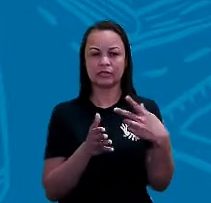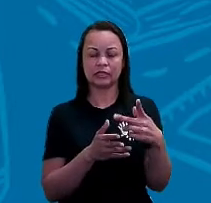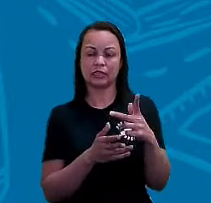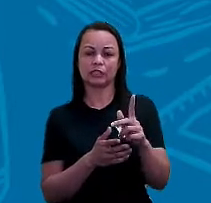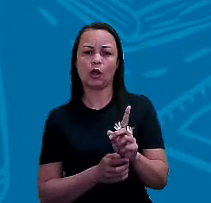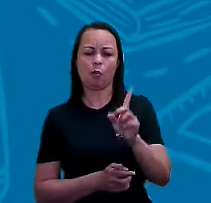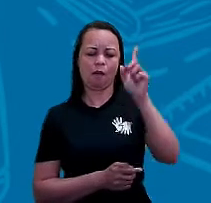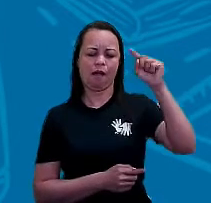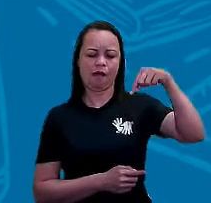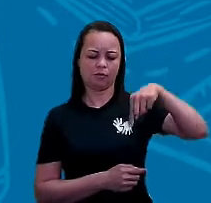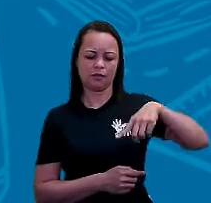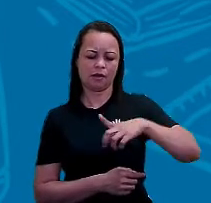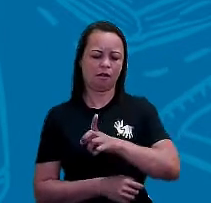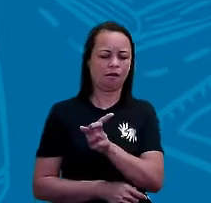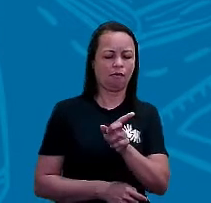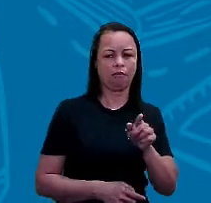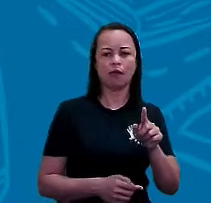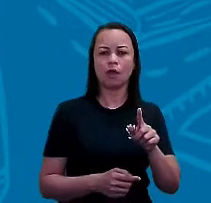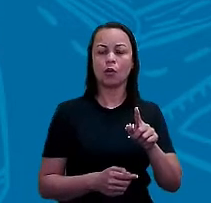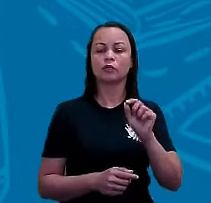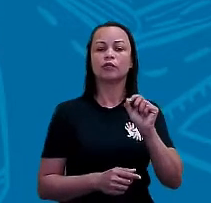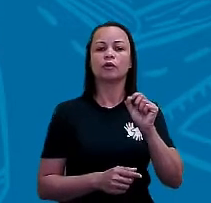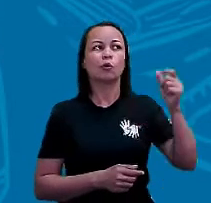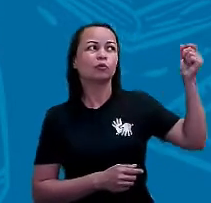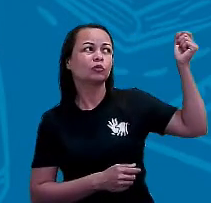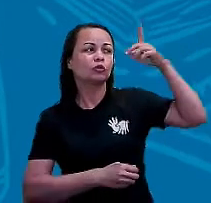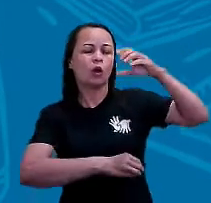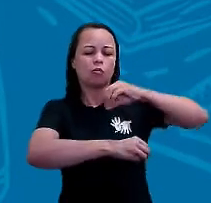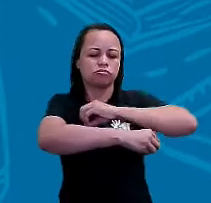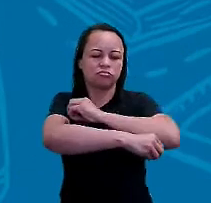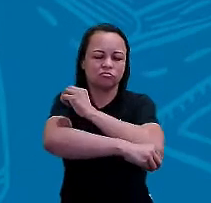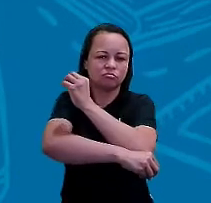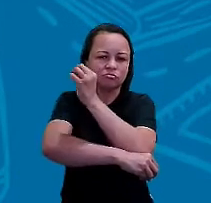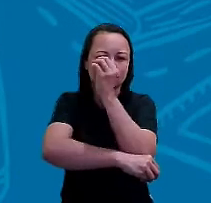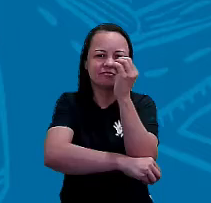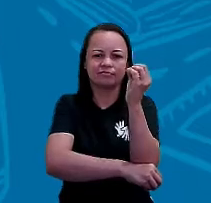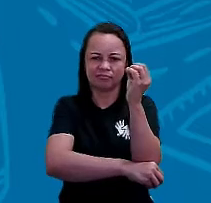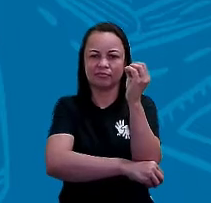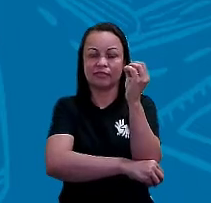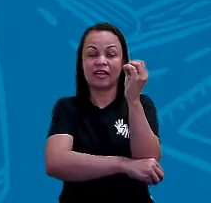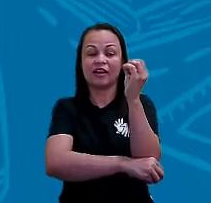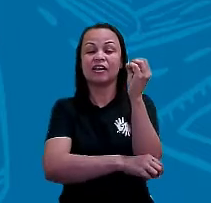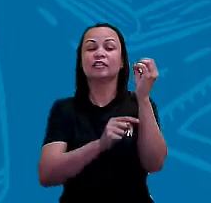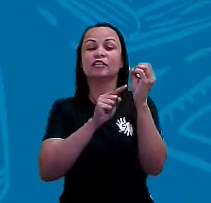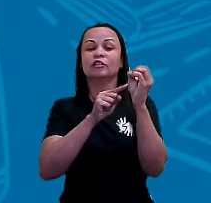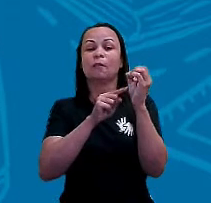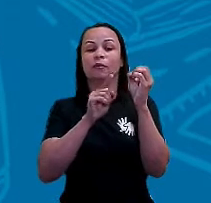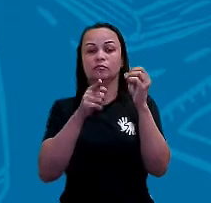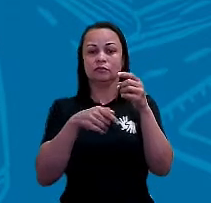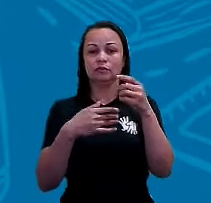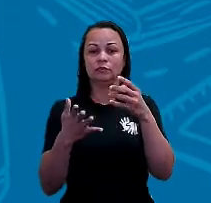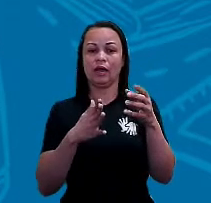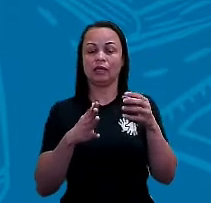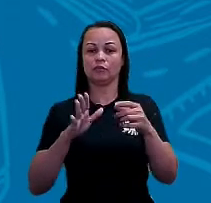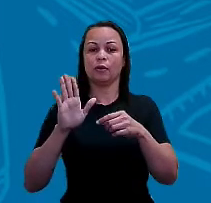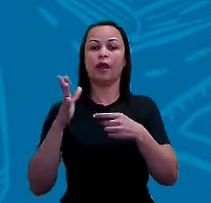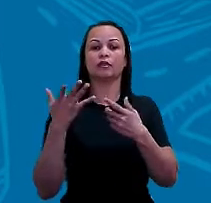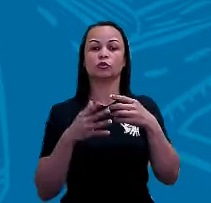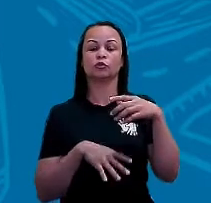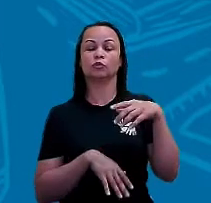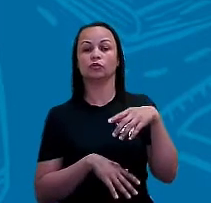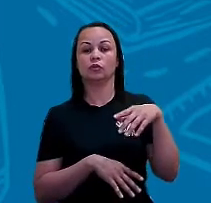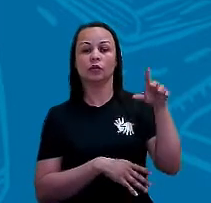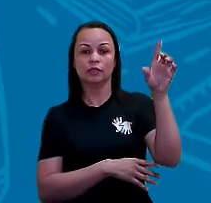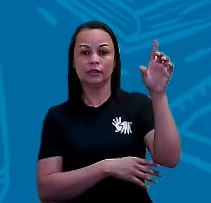direção em que o sol, ele nasce, a gente vai estar sempre apontando o nosso braço direito, tá certo? O nosso